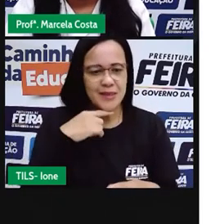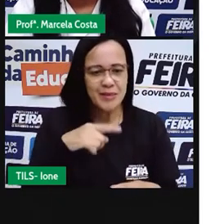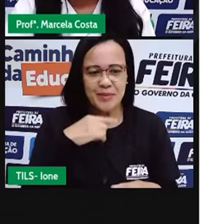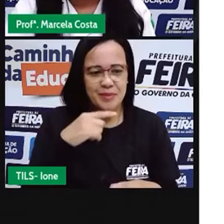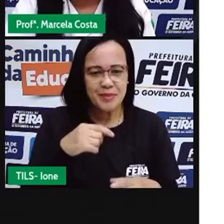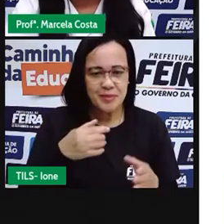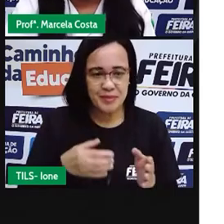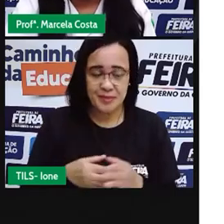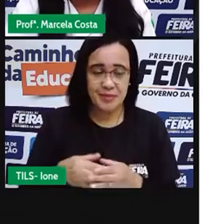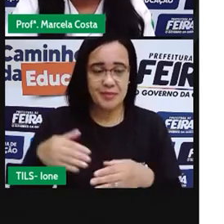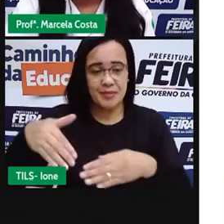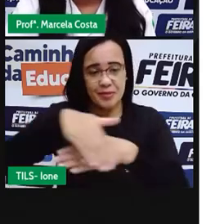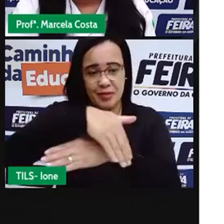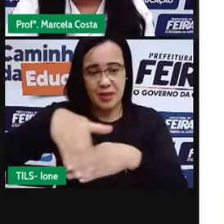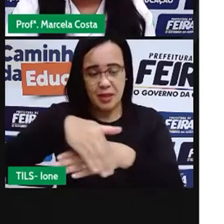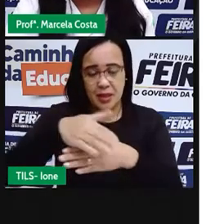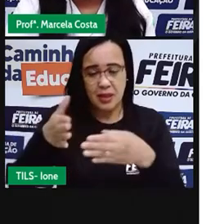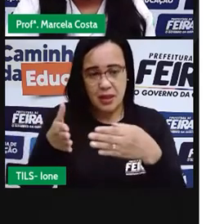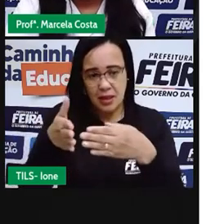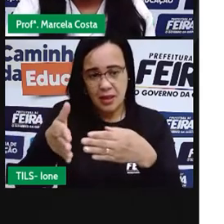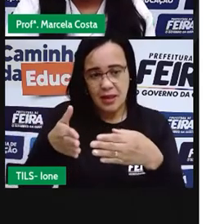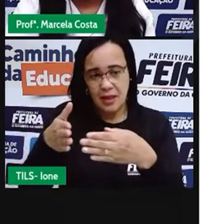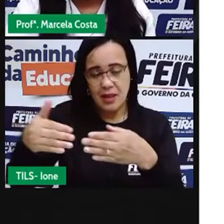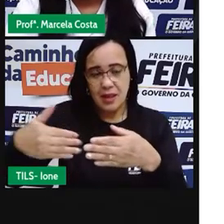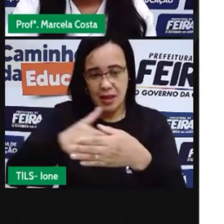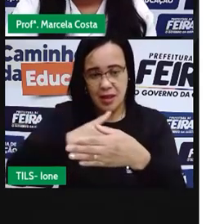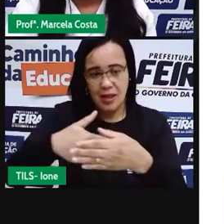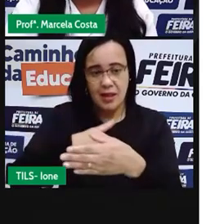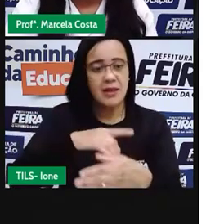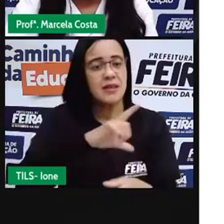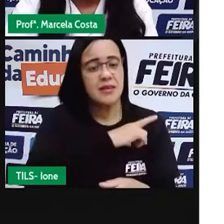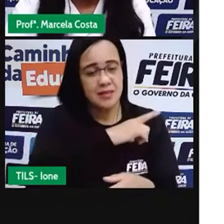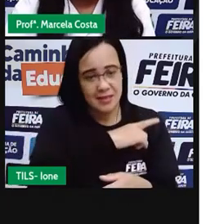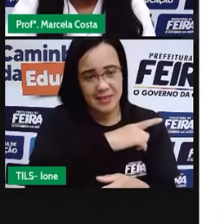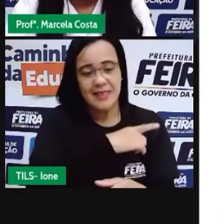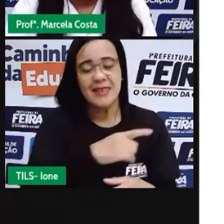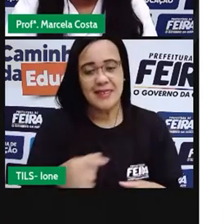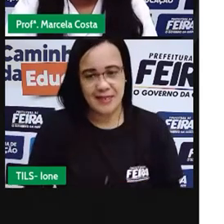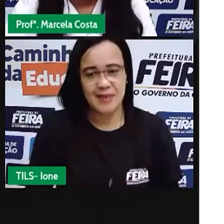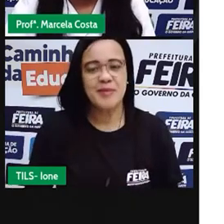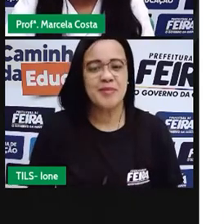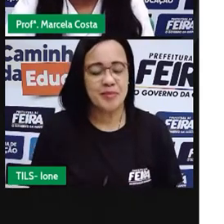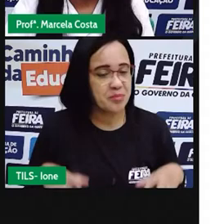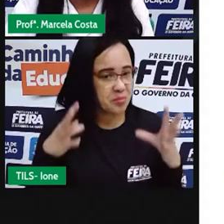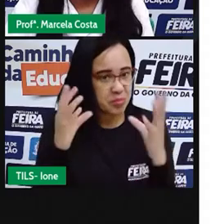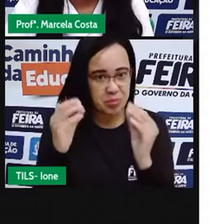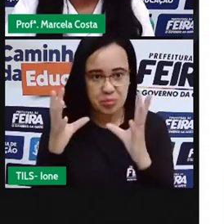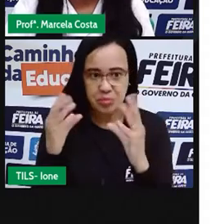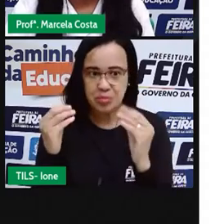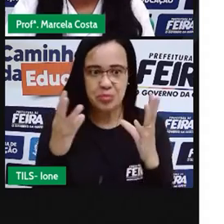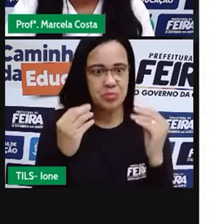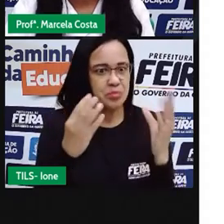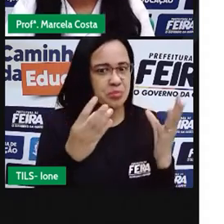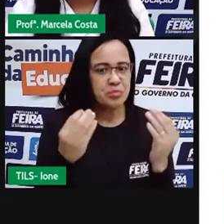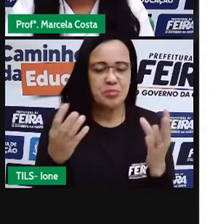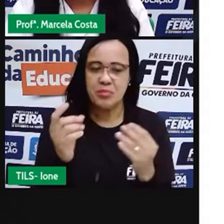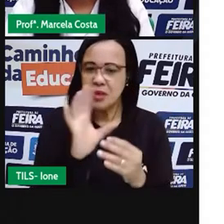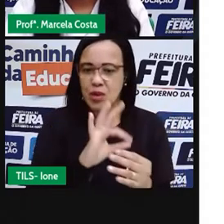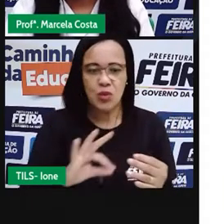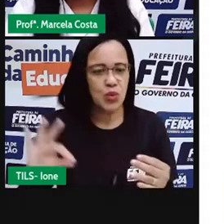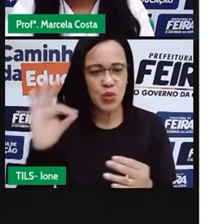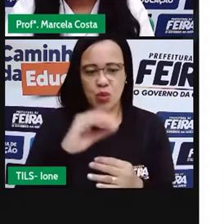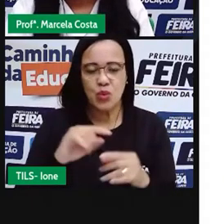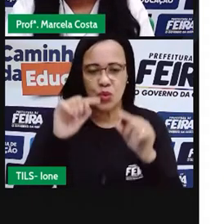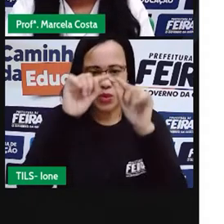vê parte da construção mas vemos que são muitas janelas e todas elas têm